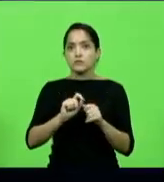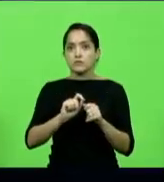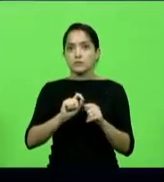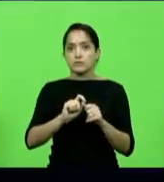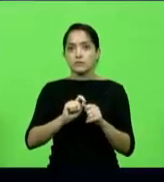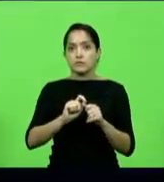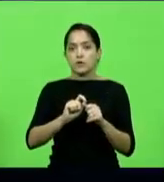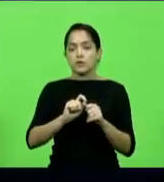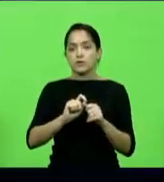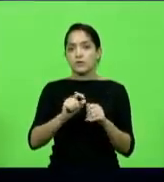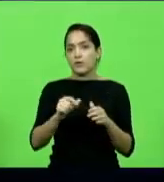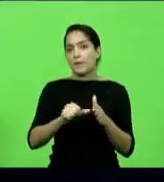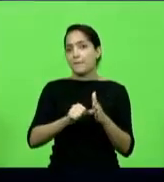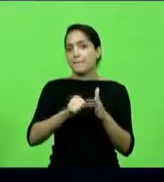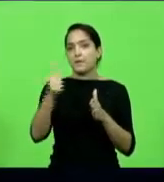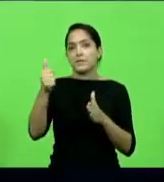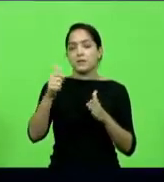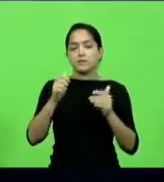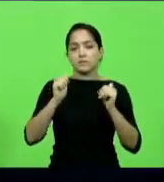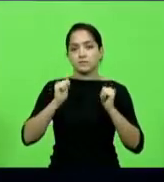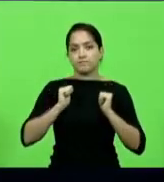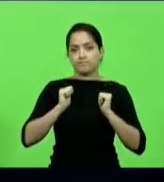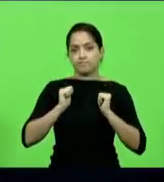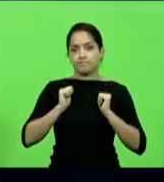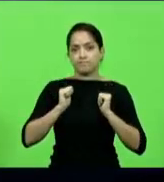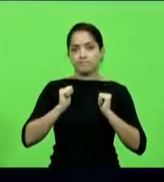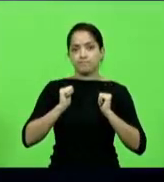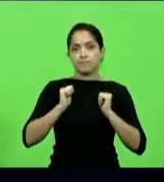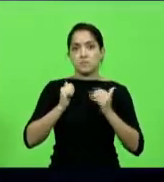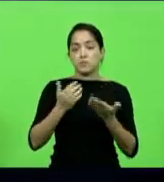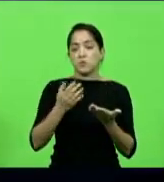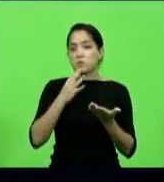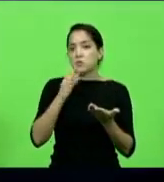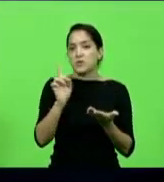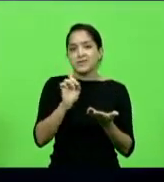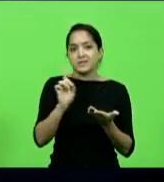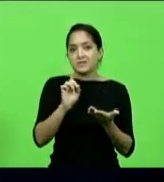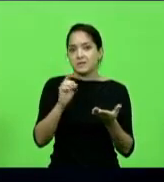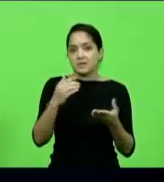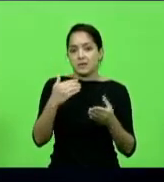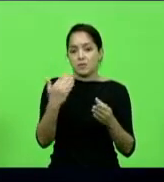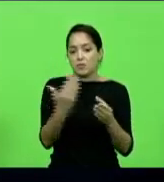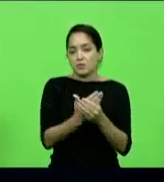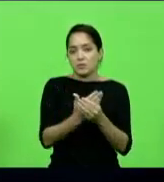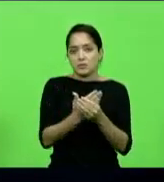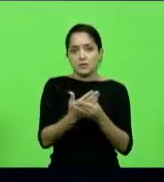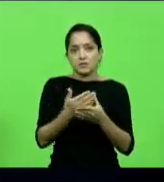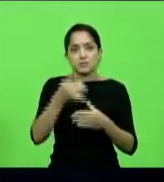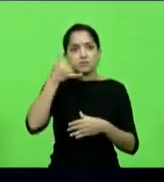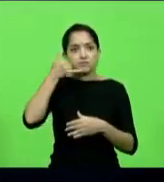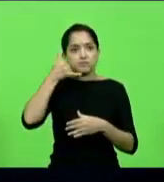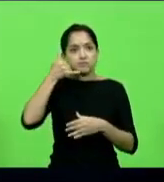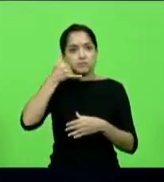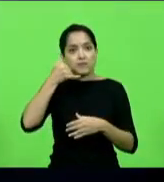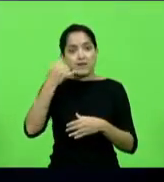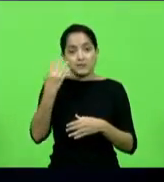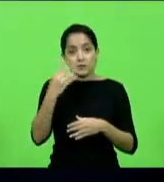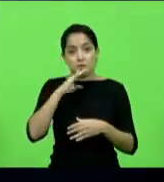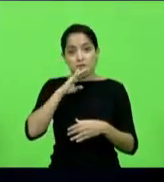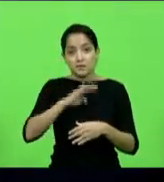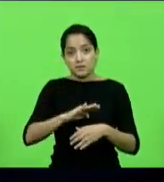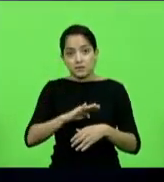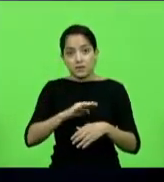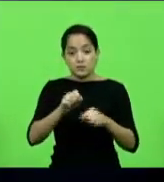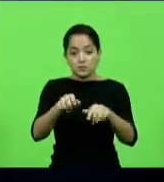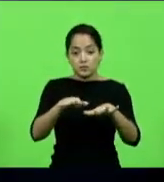na minha vida, que foi a abstenção, até por não conhecer o processo, ter recebido uma ligação às 16 horas para uma sessão